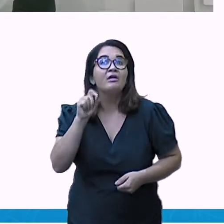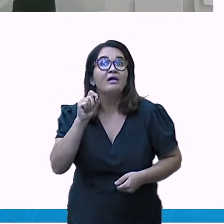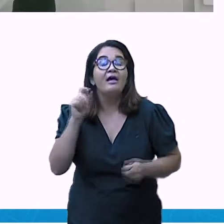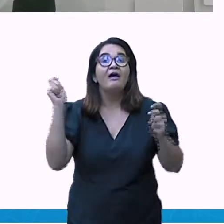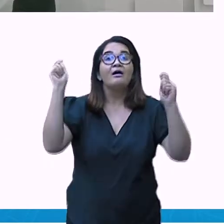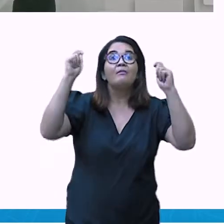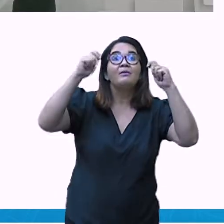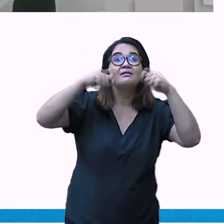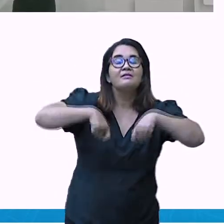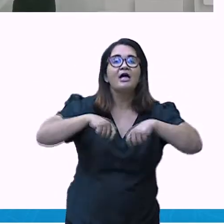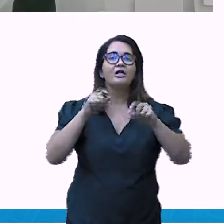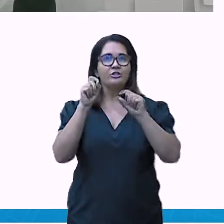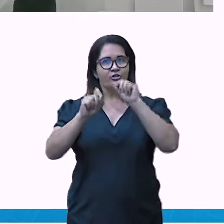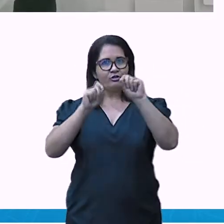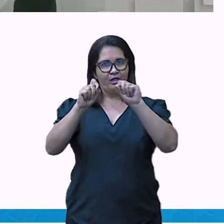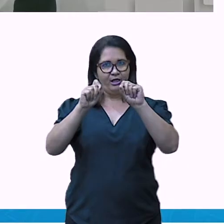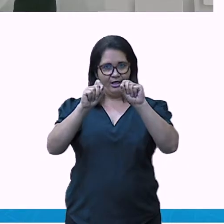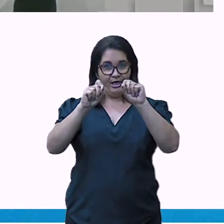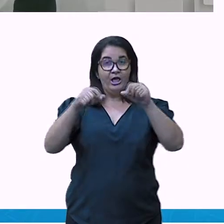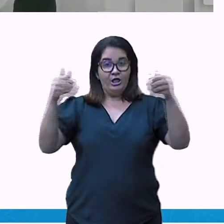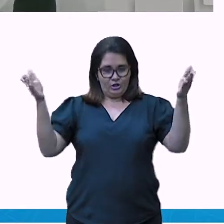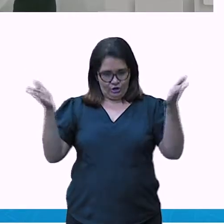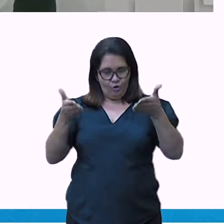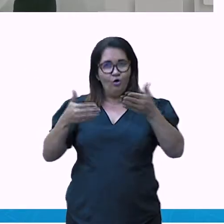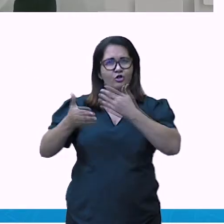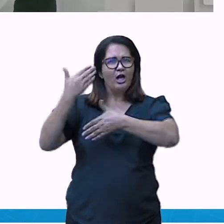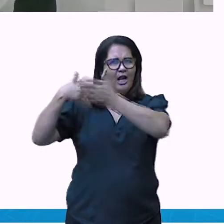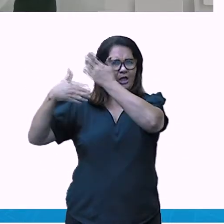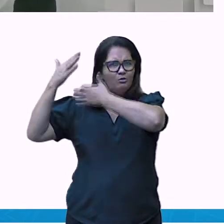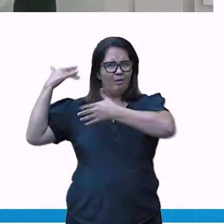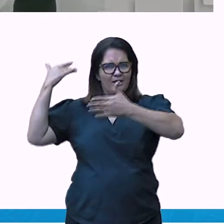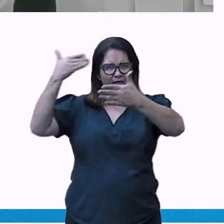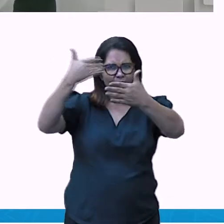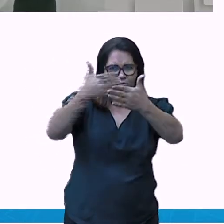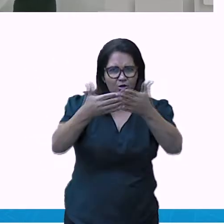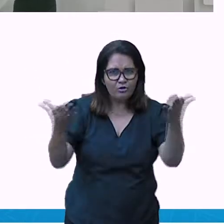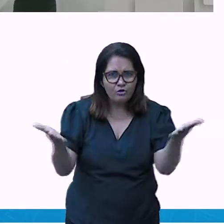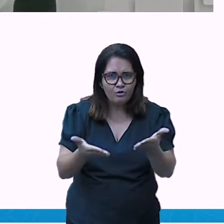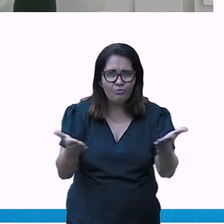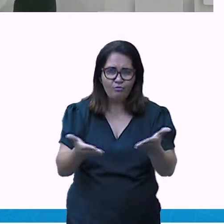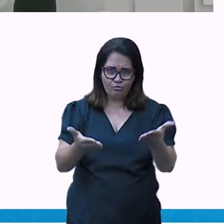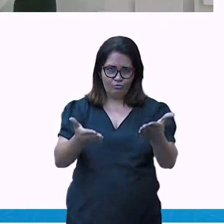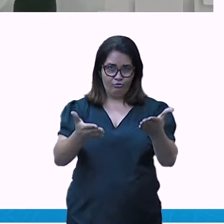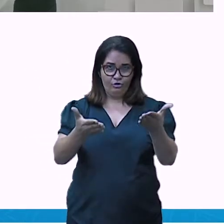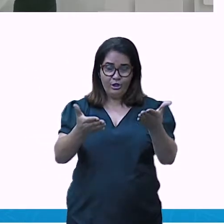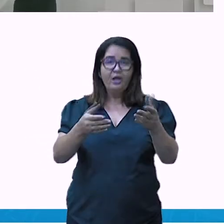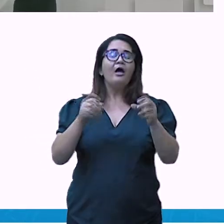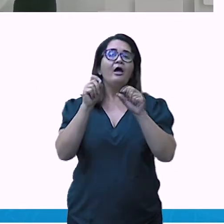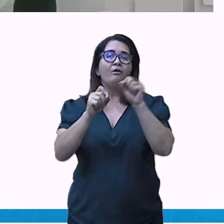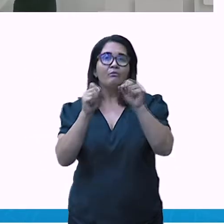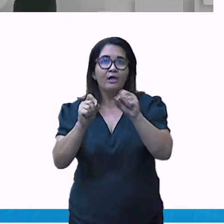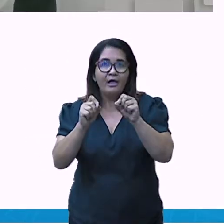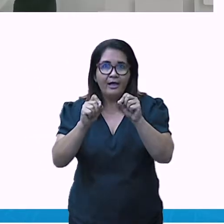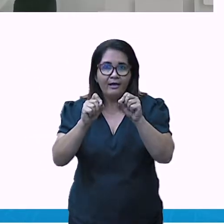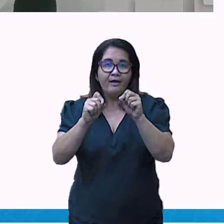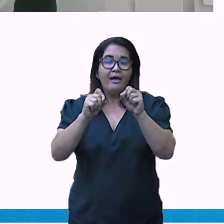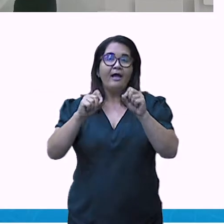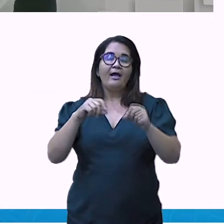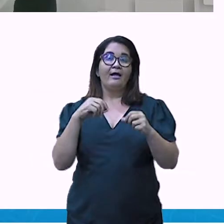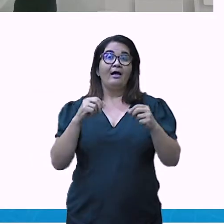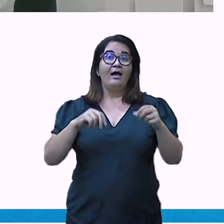com as necessidades do presente sem comprometer as mesmas das gerações